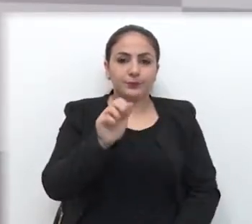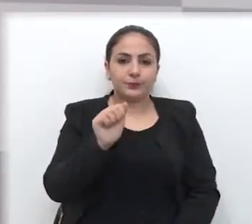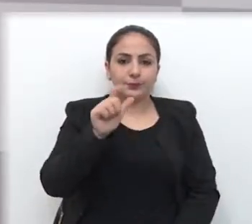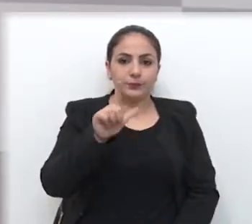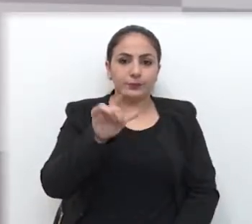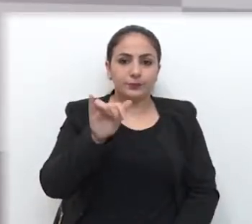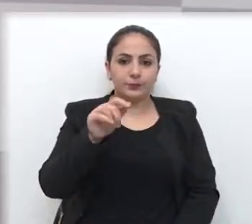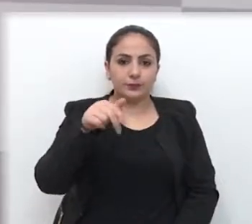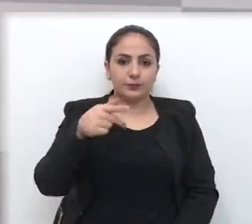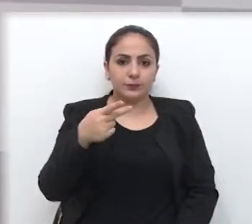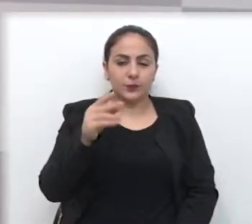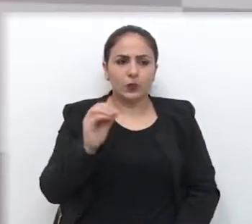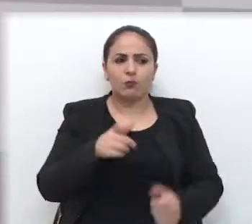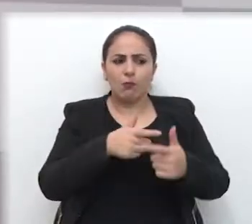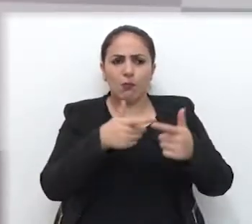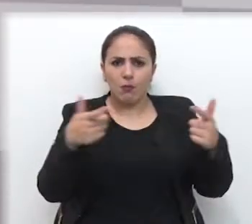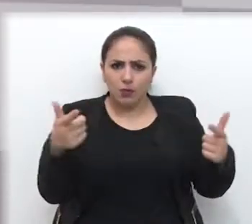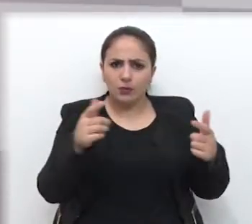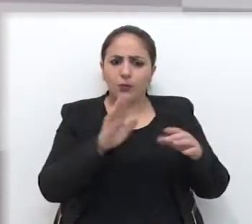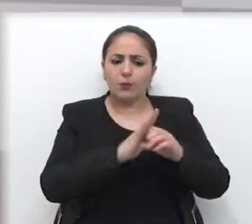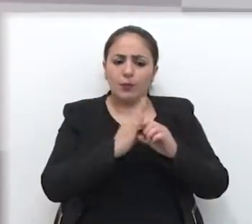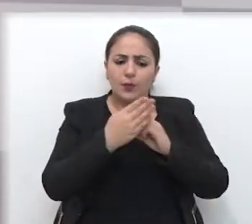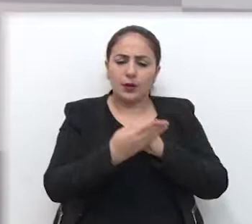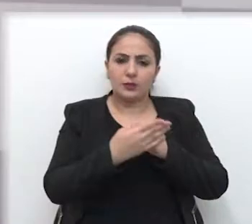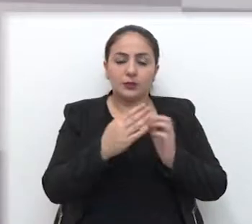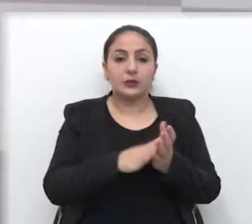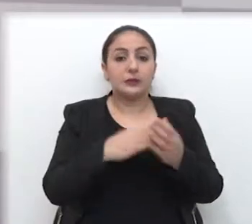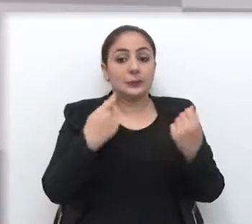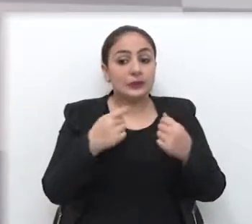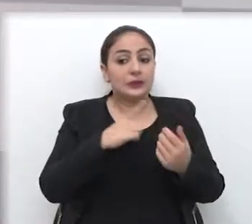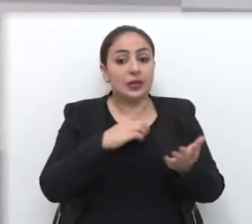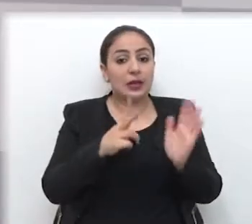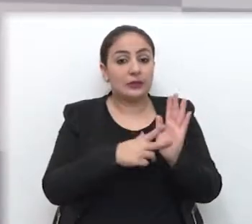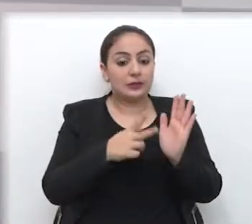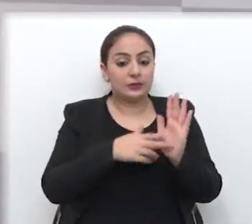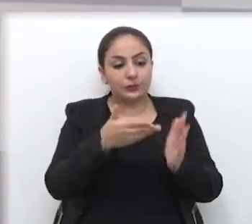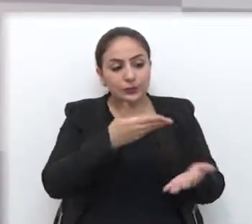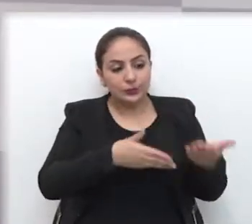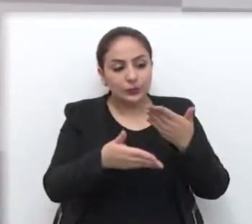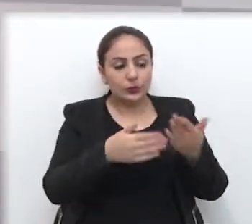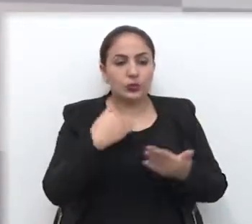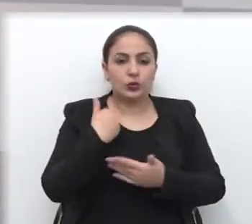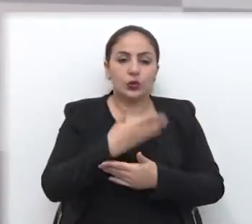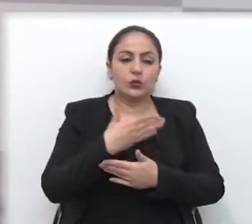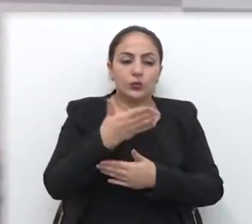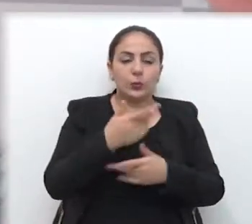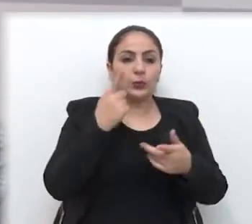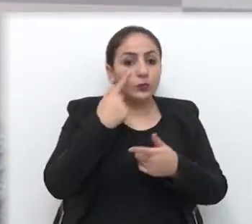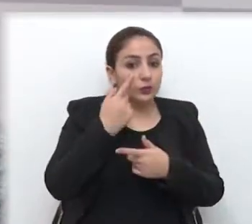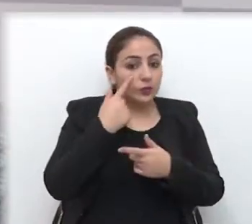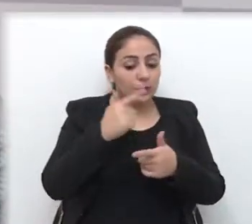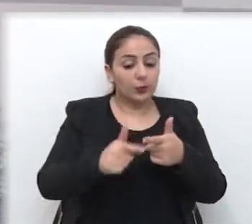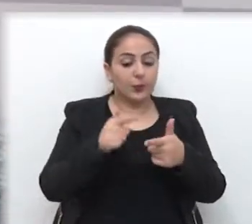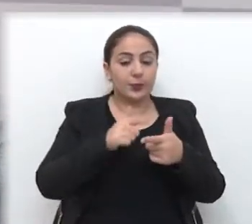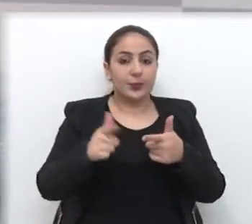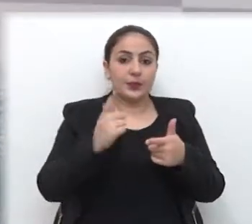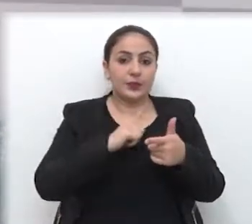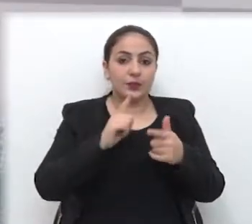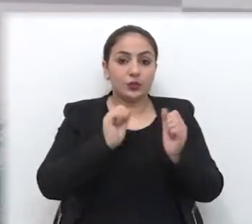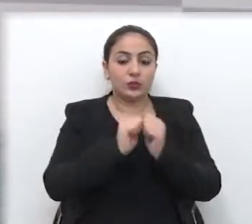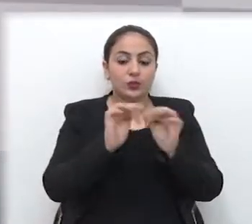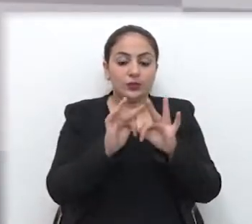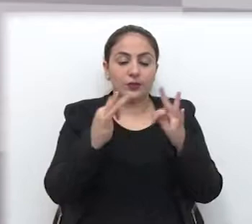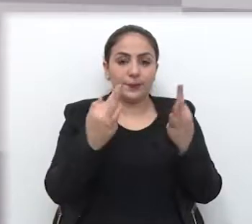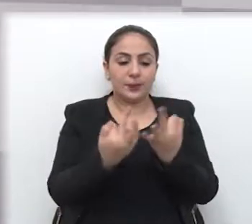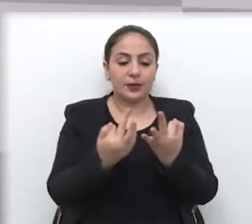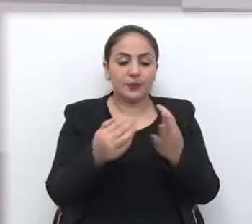maiores bairros da cidade e merece uma atenção. Então nós estivemos lá tratando de uma problemática com